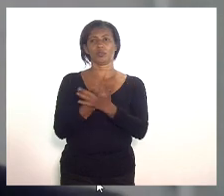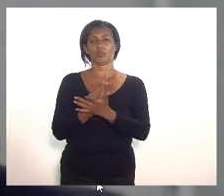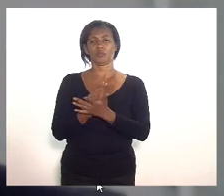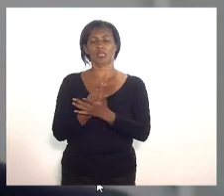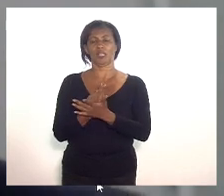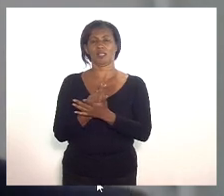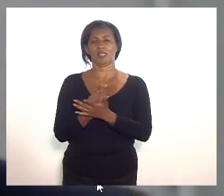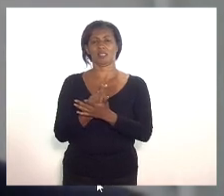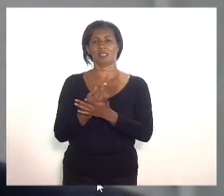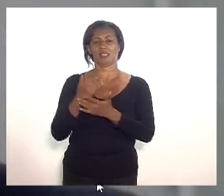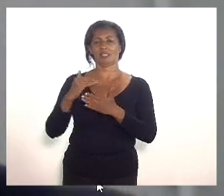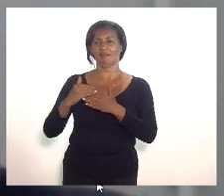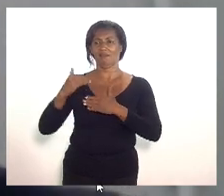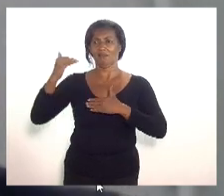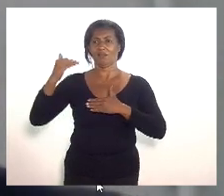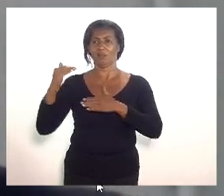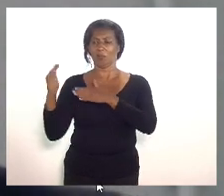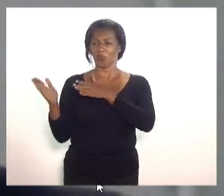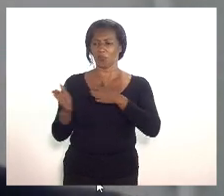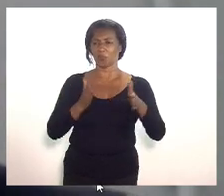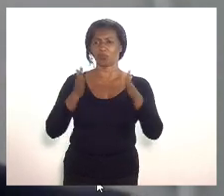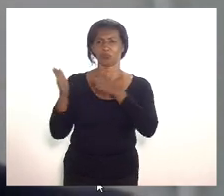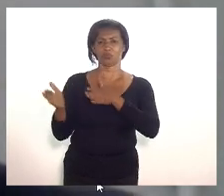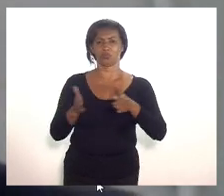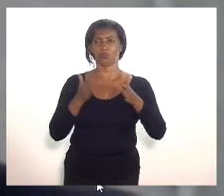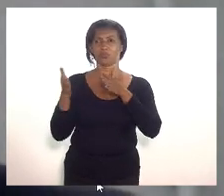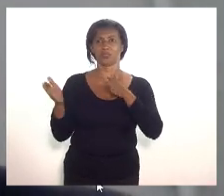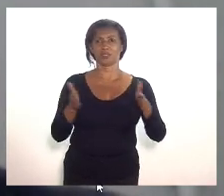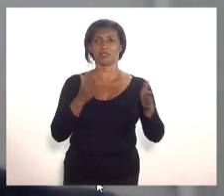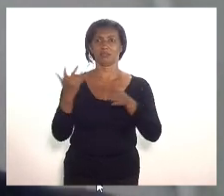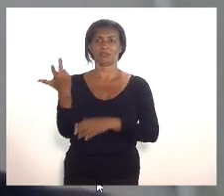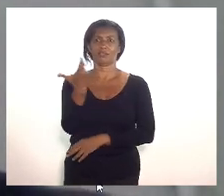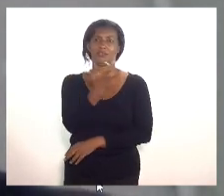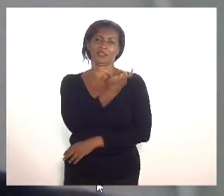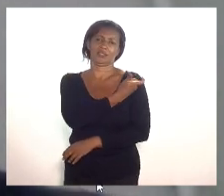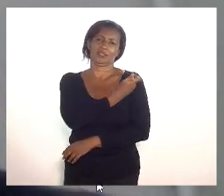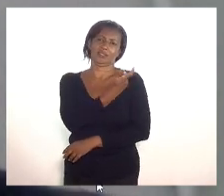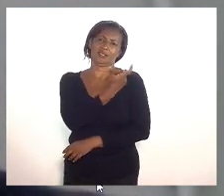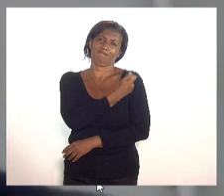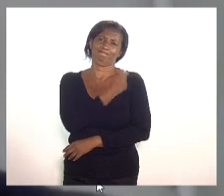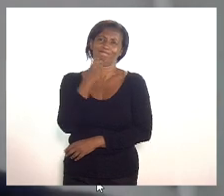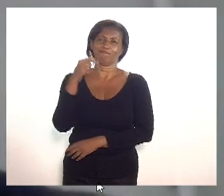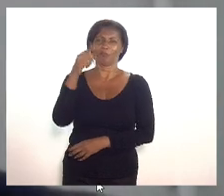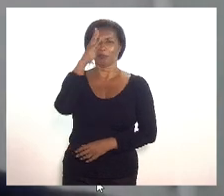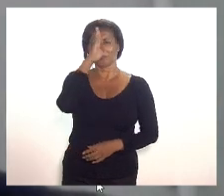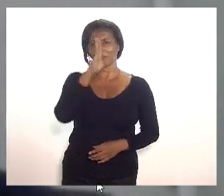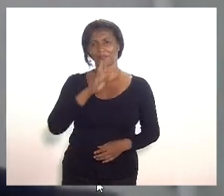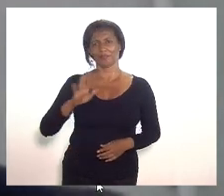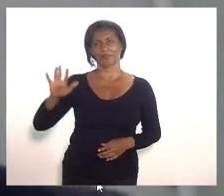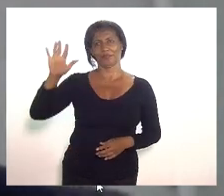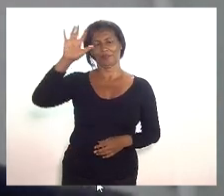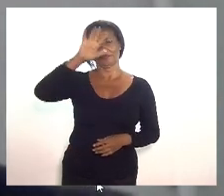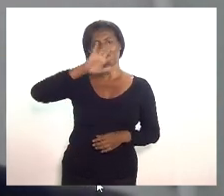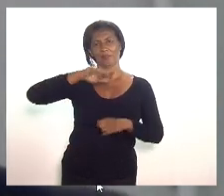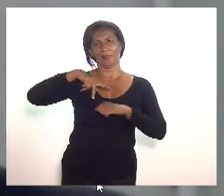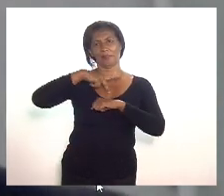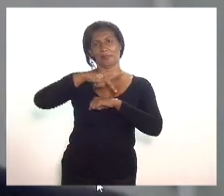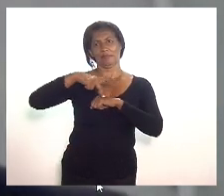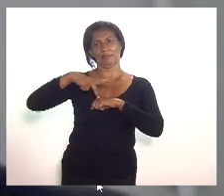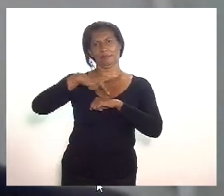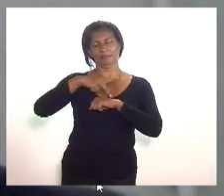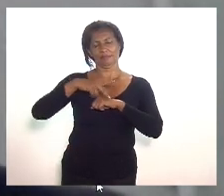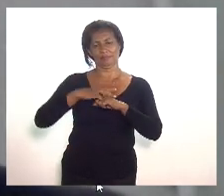incapacidade de produção e distribuição das vacinas no nosso país infelizmente